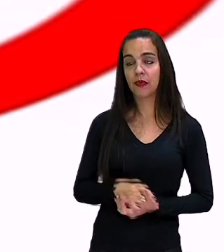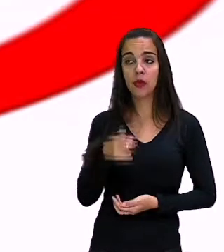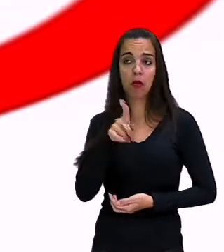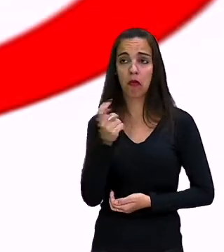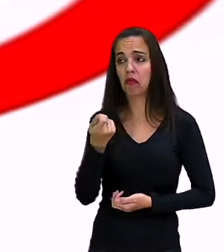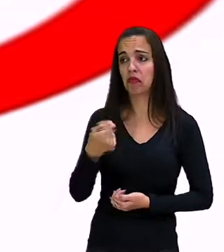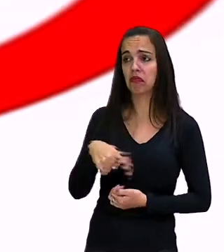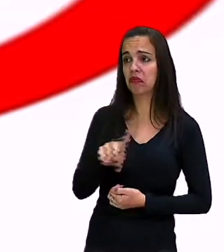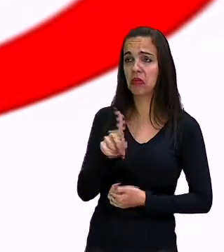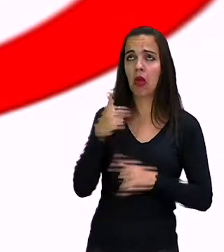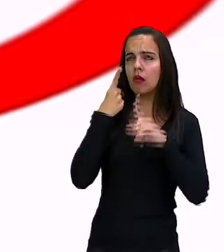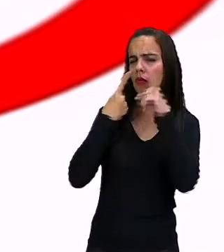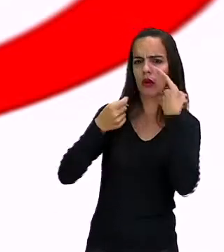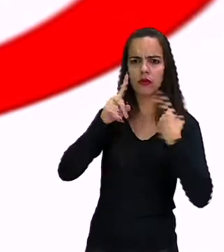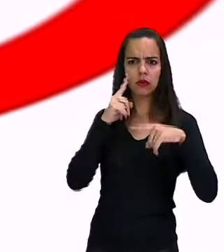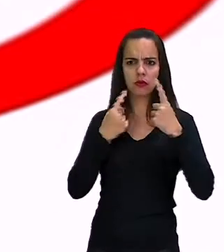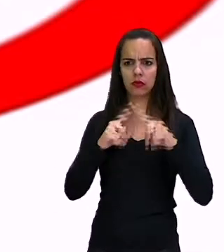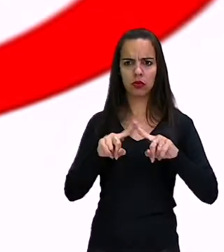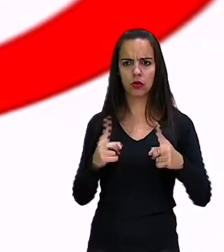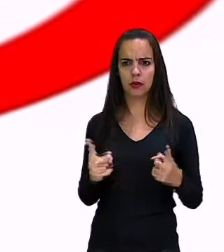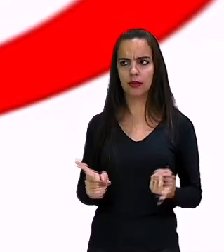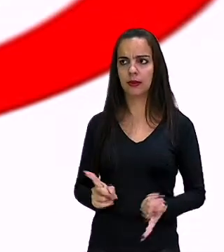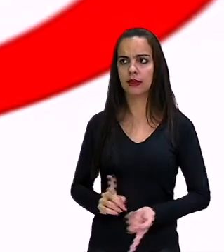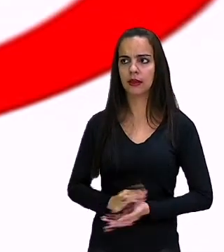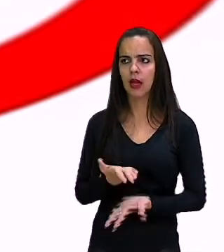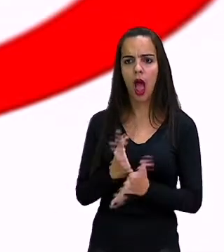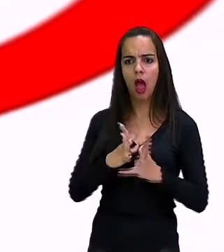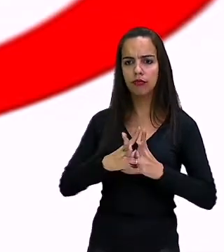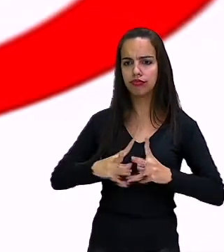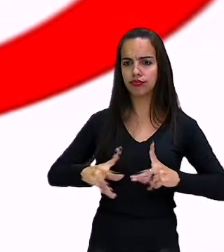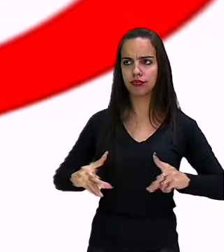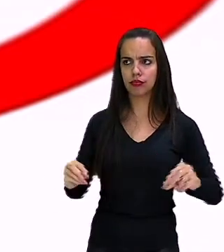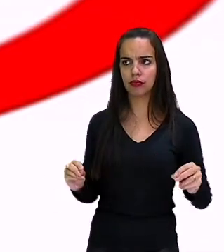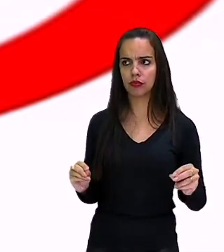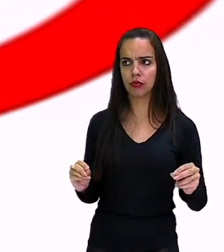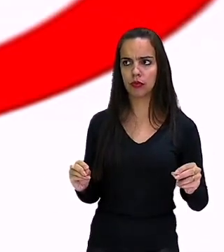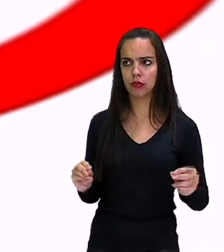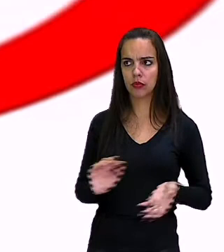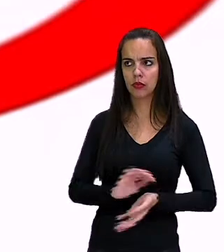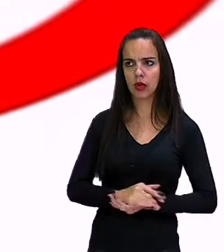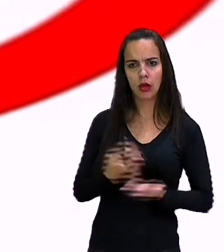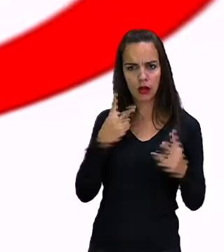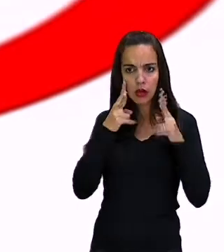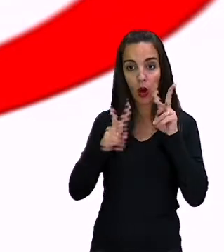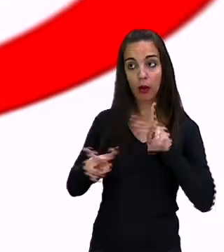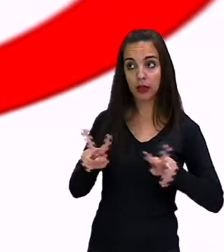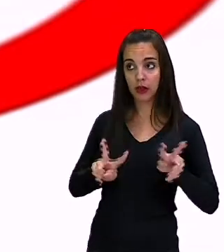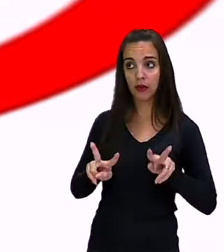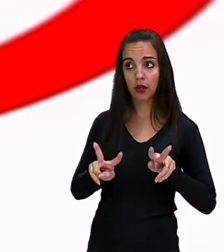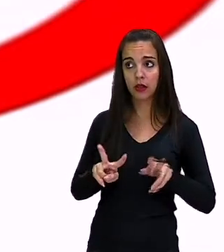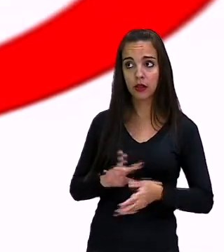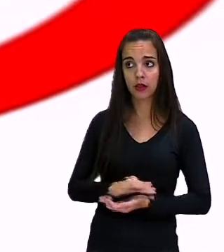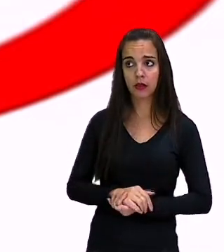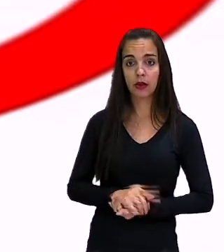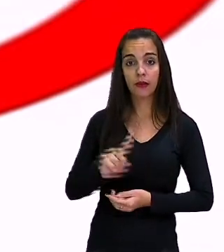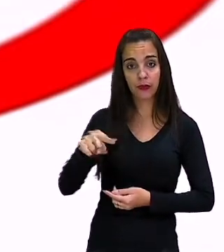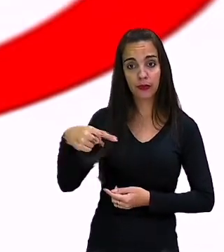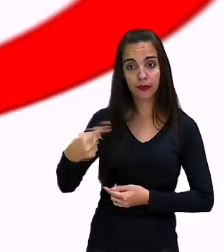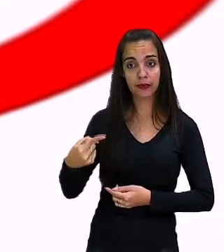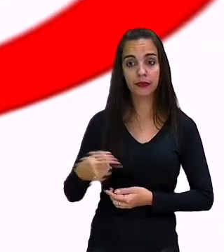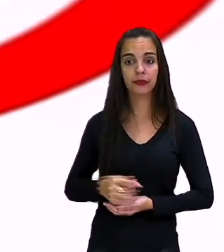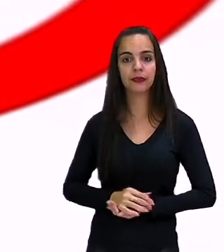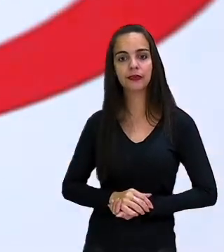tem que chorar mais, acabou. Observou? Então, vamos lá, vamos à próxima.